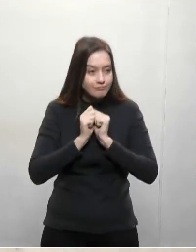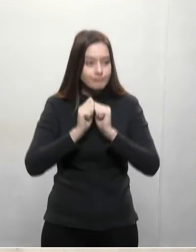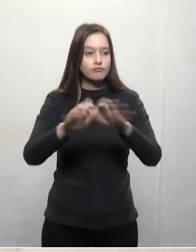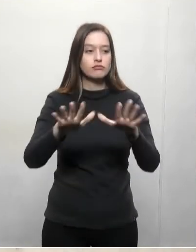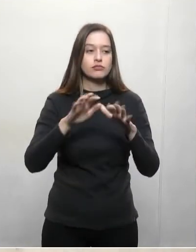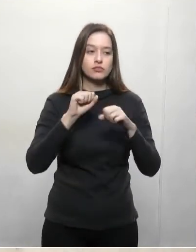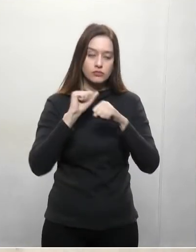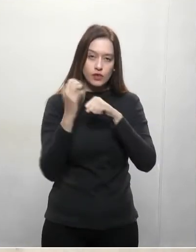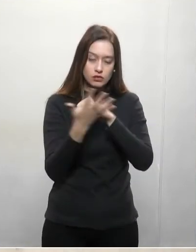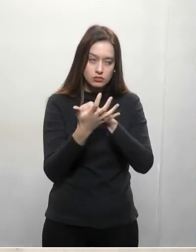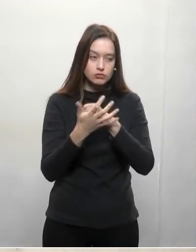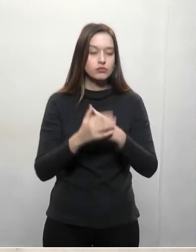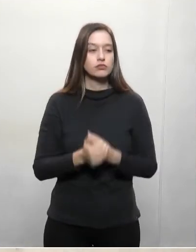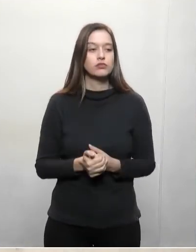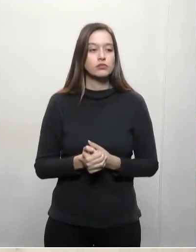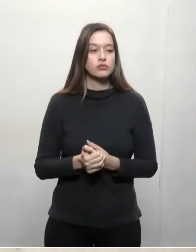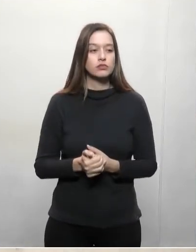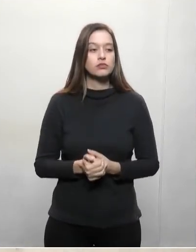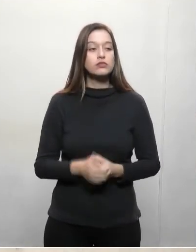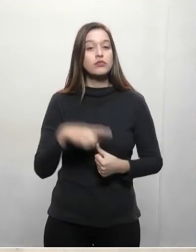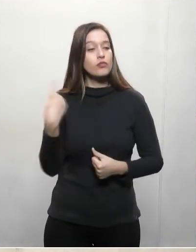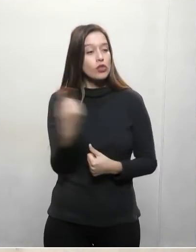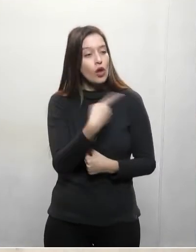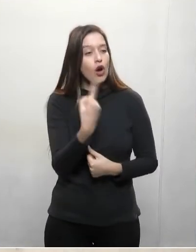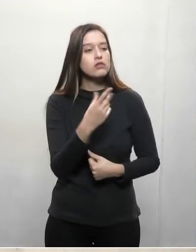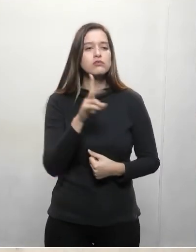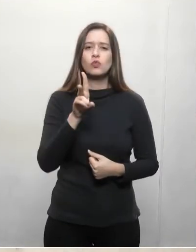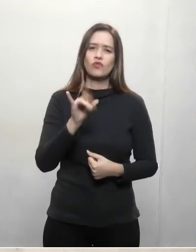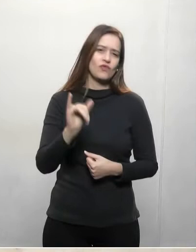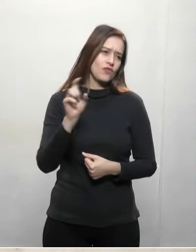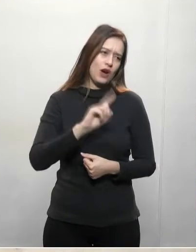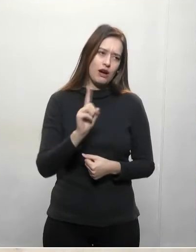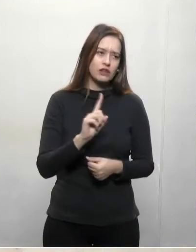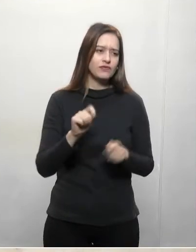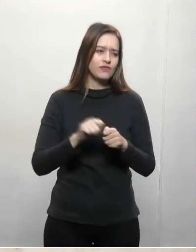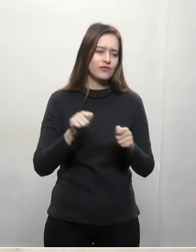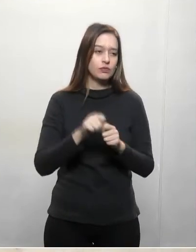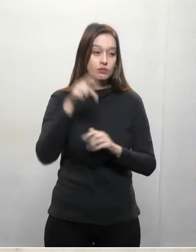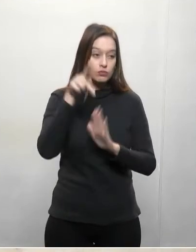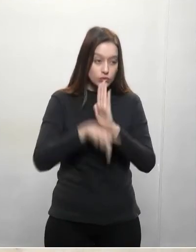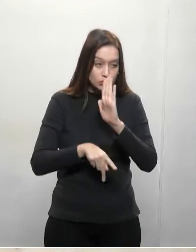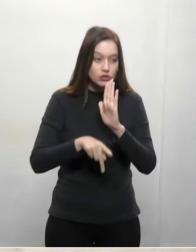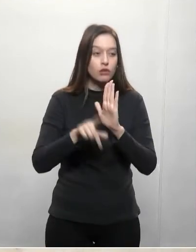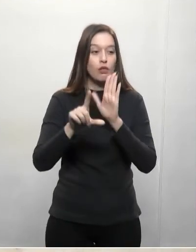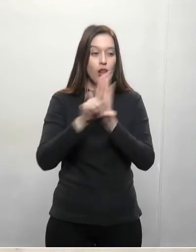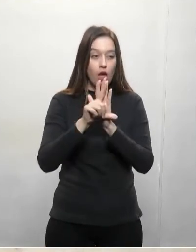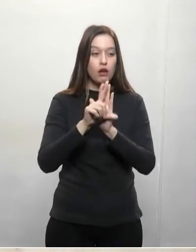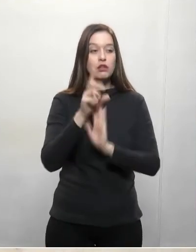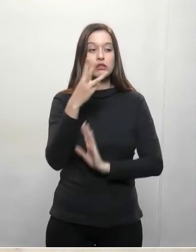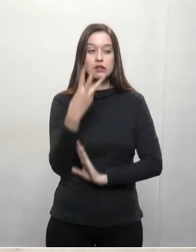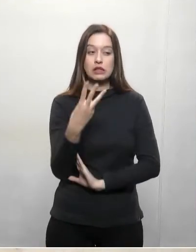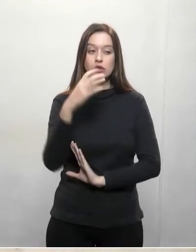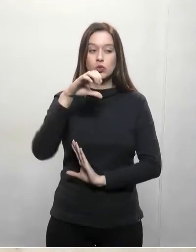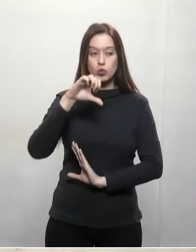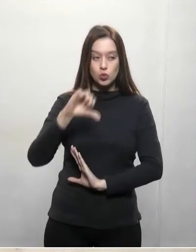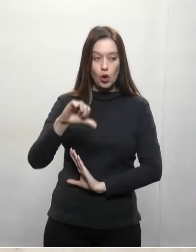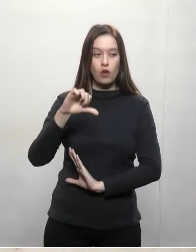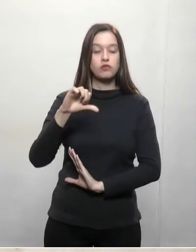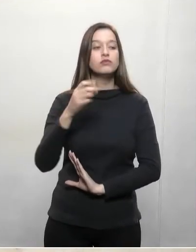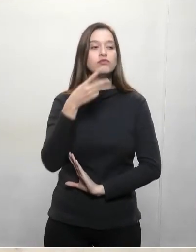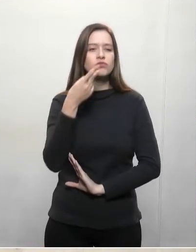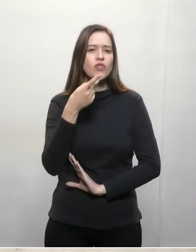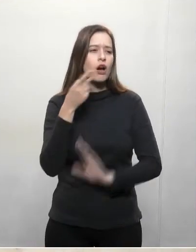Nós não vamos aderir a uma parte do projeto do PLP 39, que gera a possibilidade